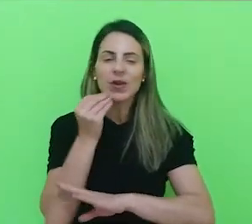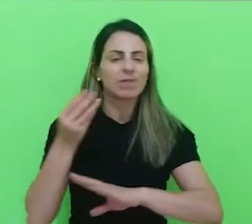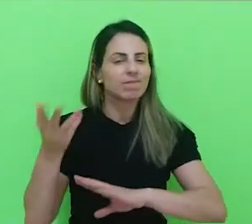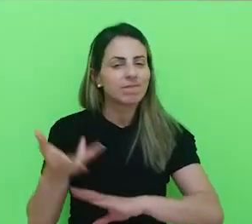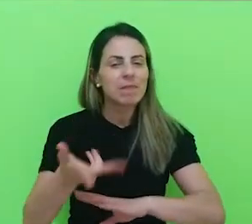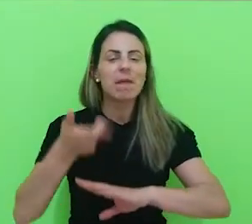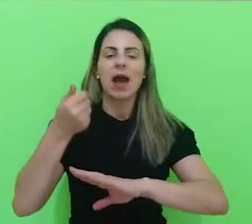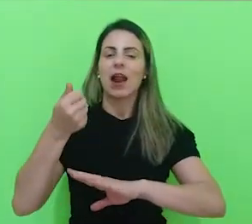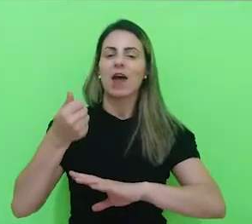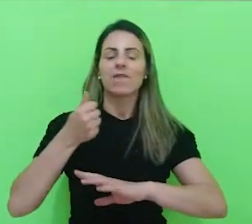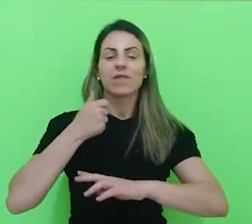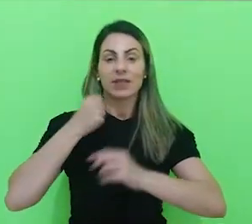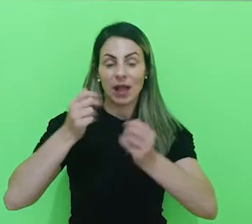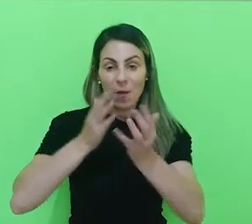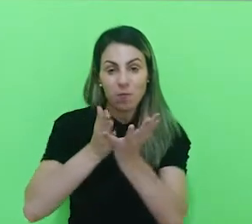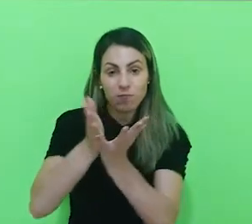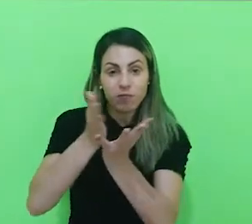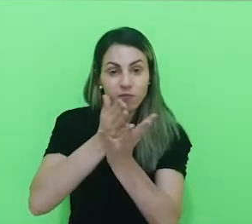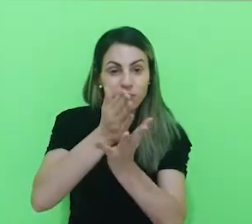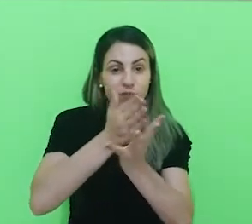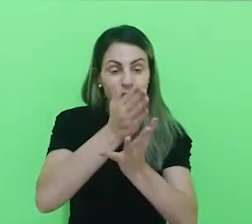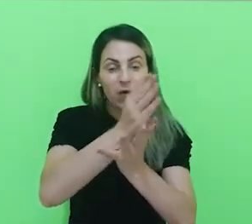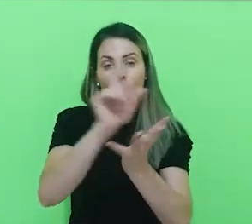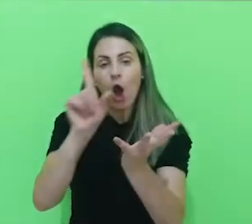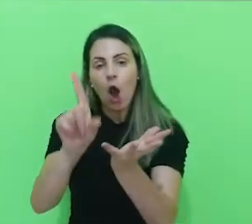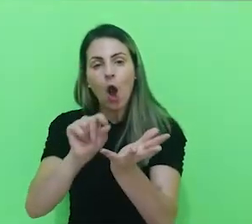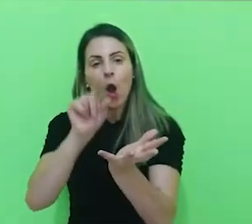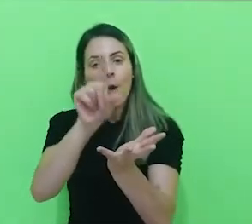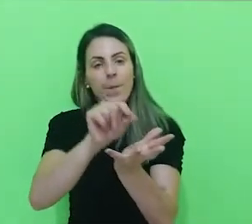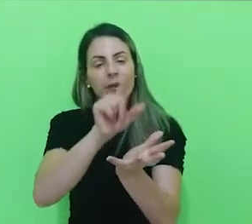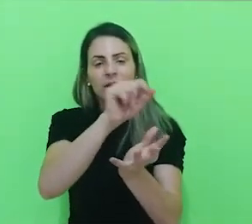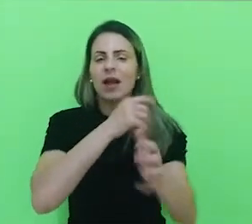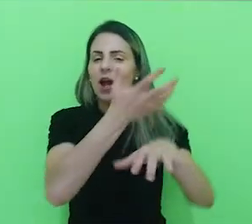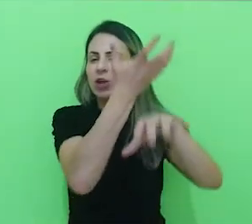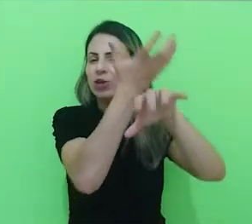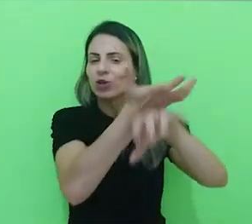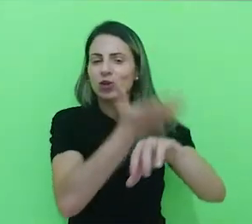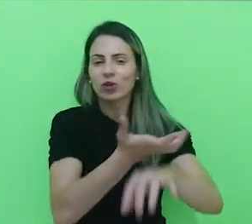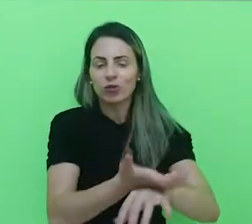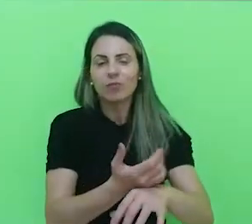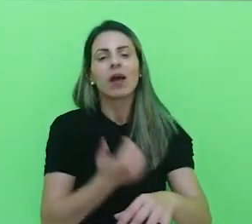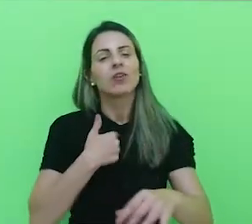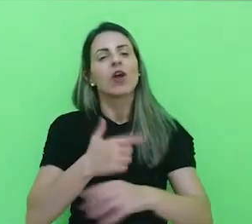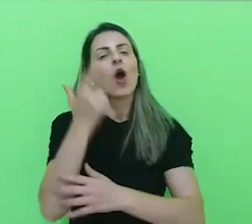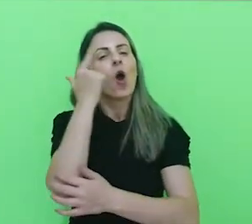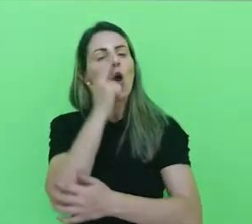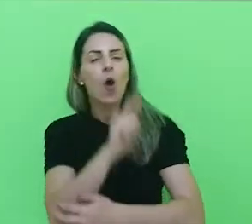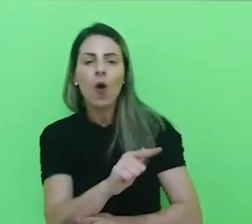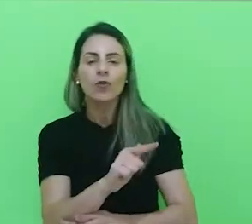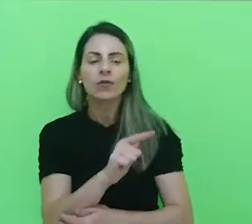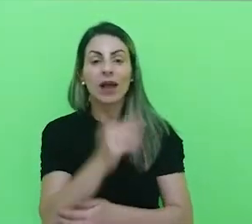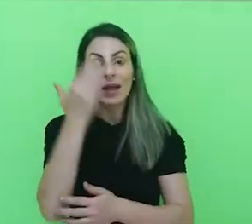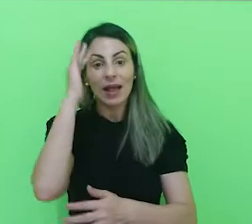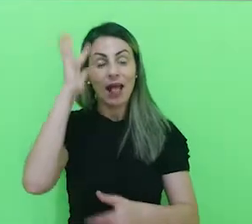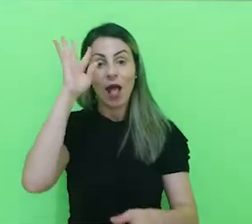por ter uma ampla, um leque para a gente de matérias, onde a gente consegue realmente entender a nossa área de